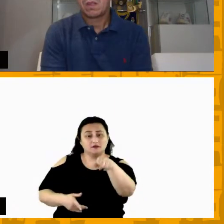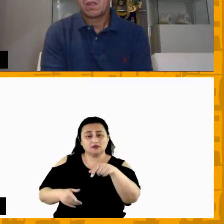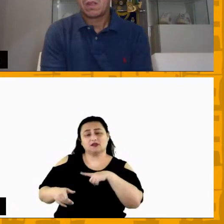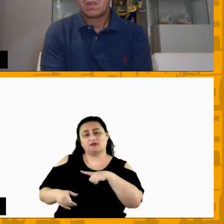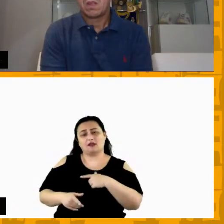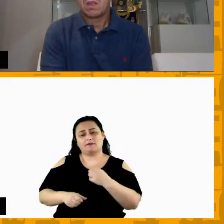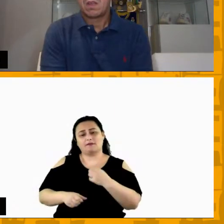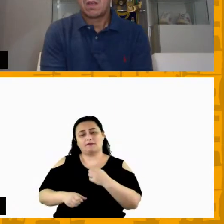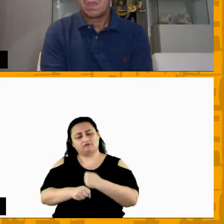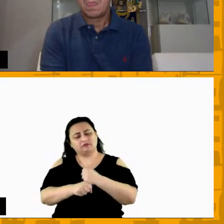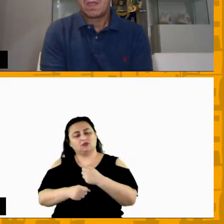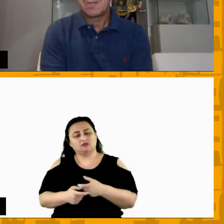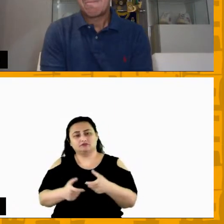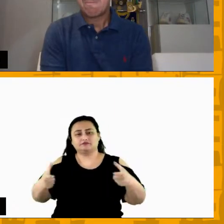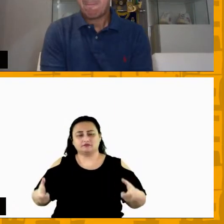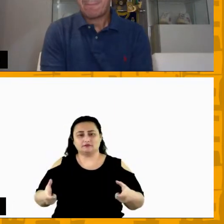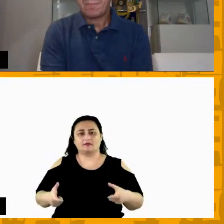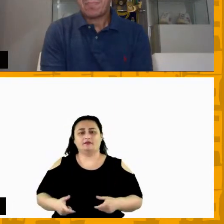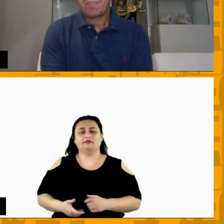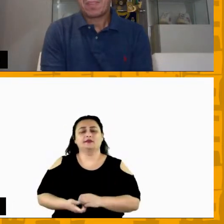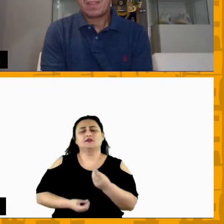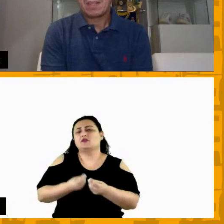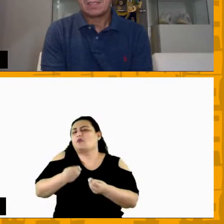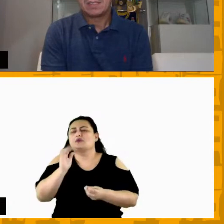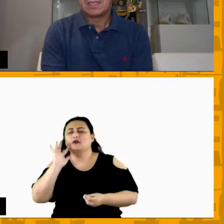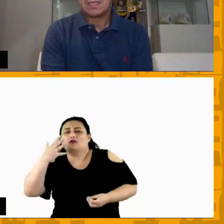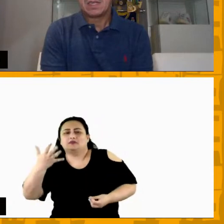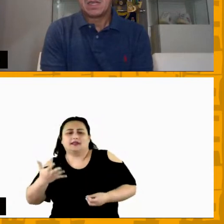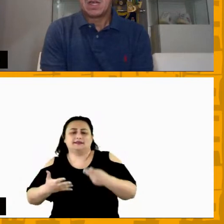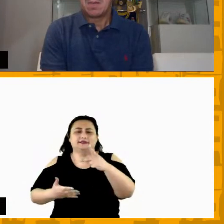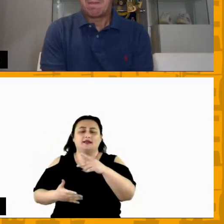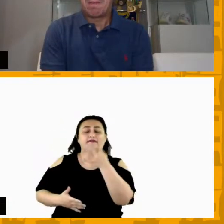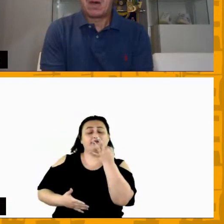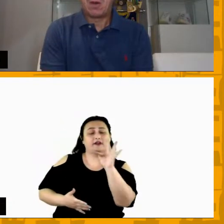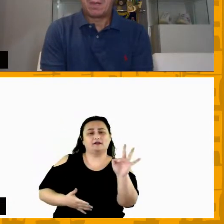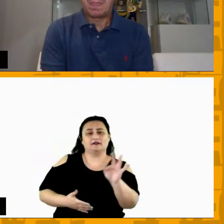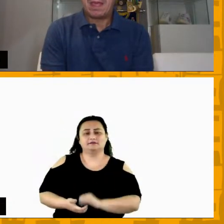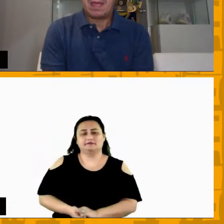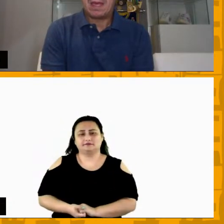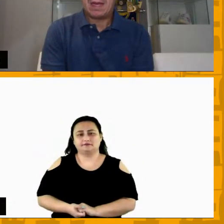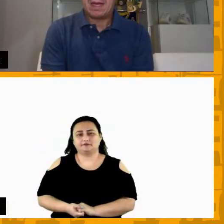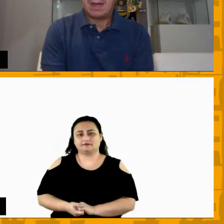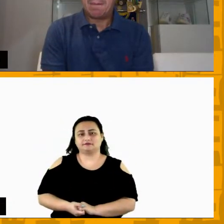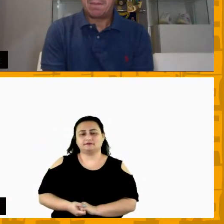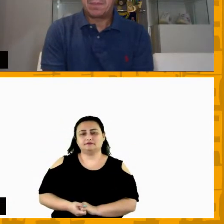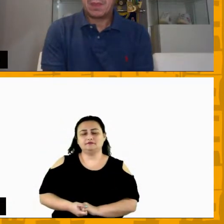construir isso com os atletas como é que é esse processo lá em Franca Paula